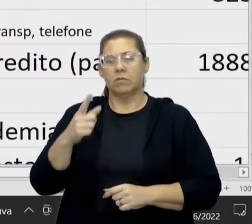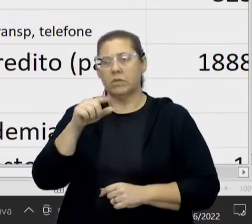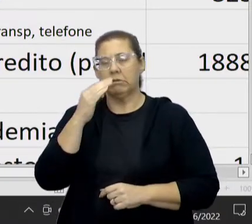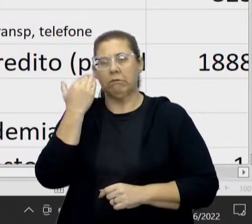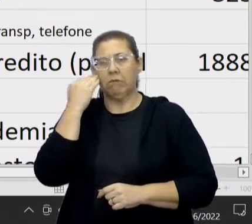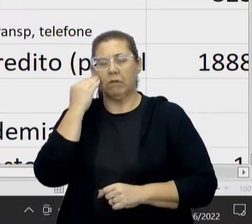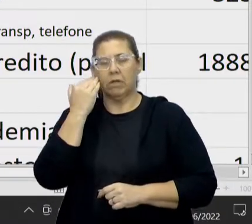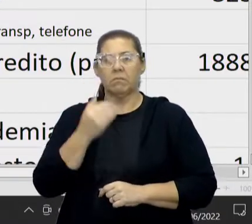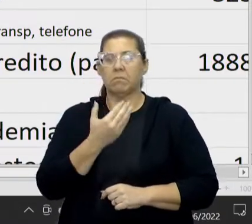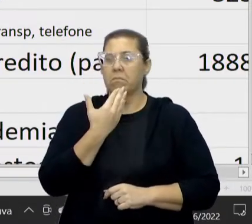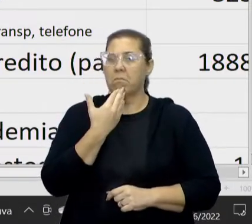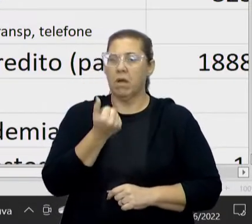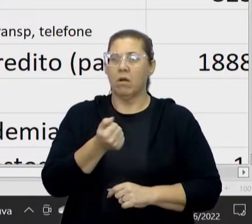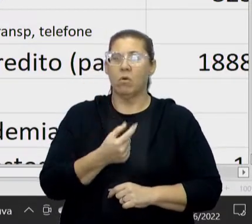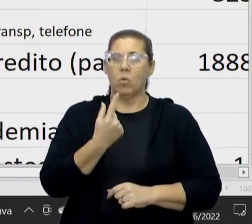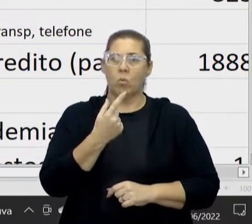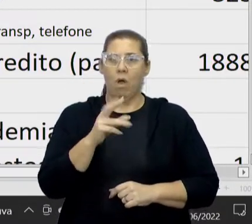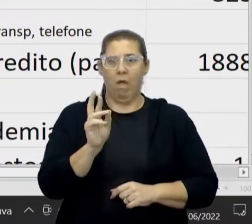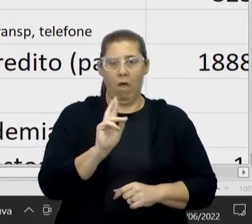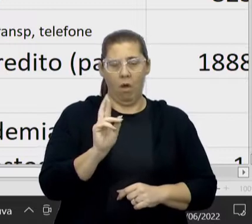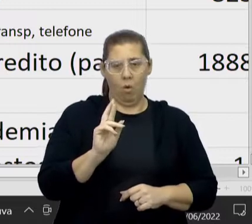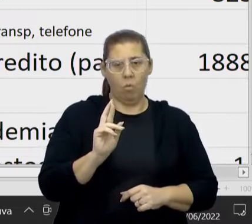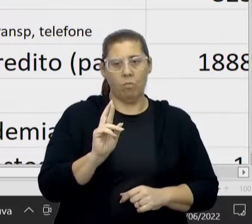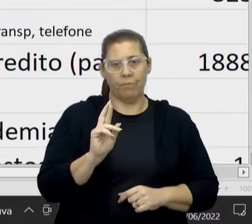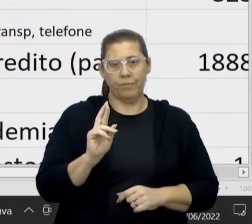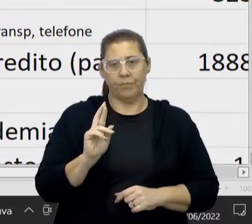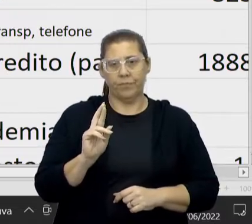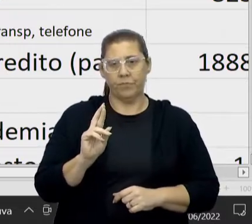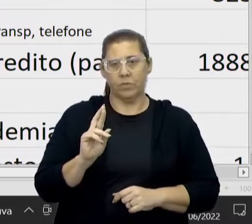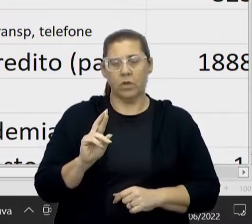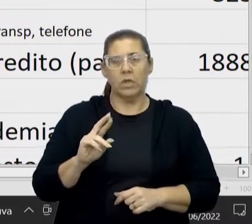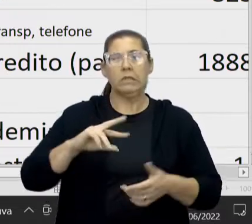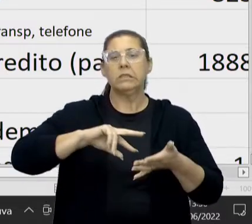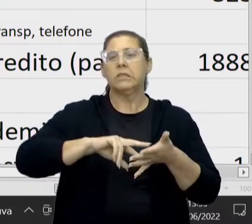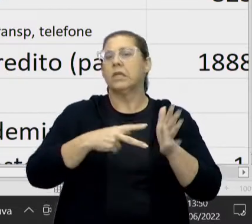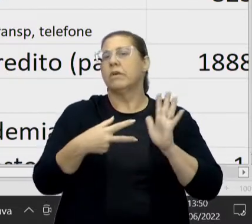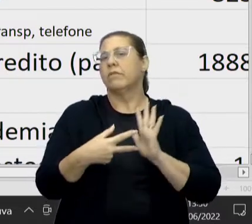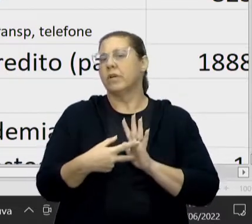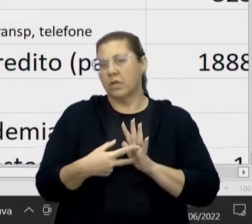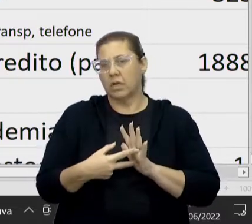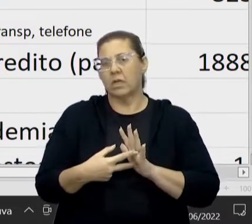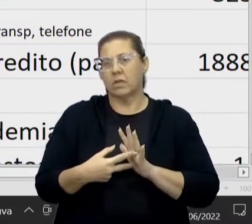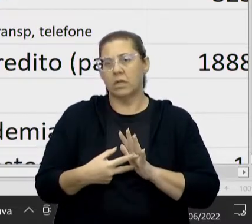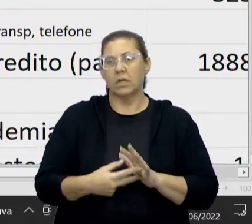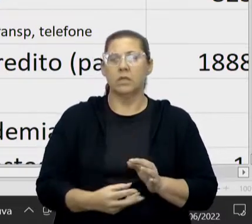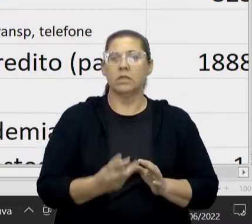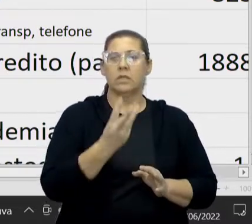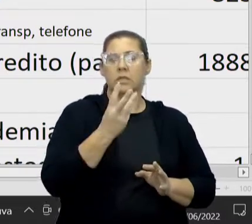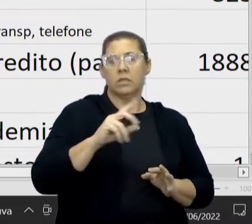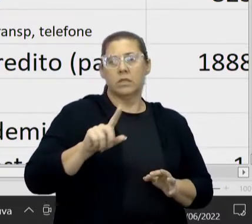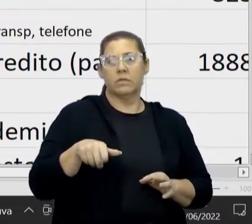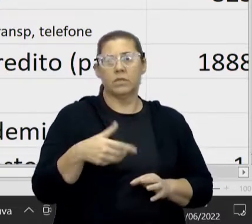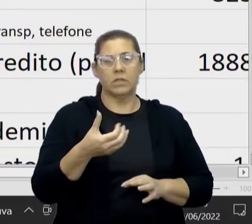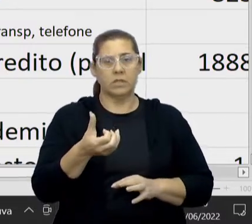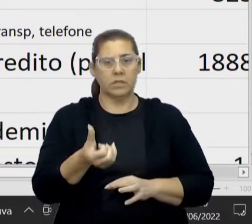terem acesso. Então, um real corresponde a 3